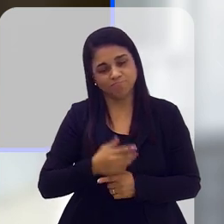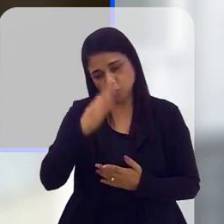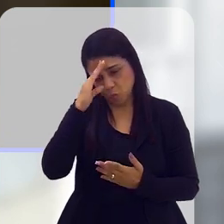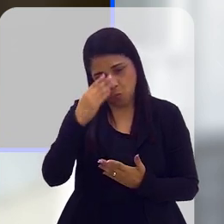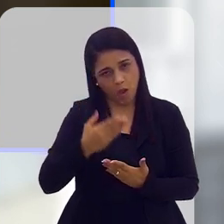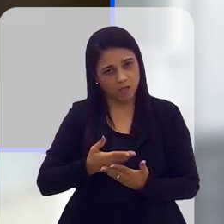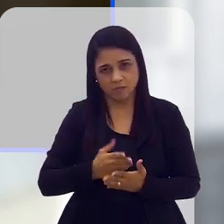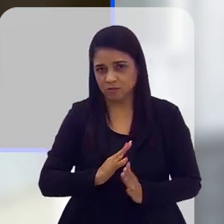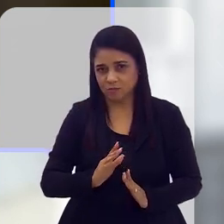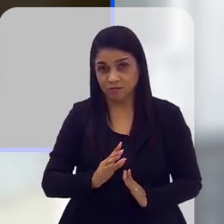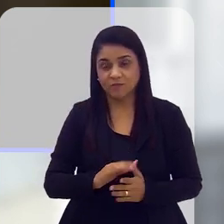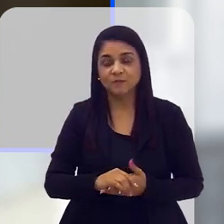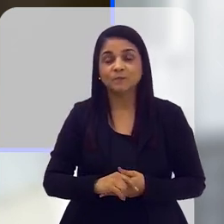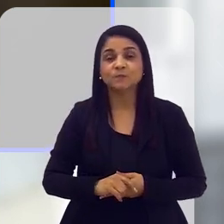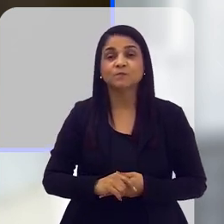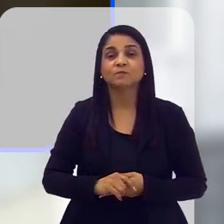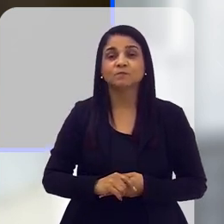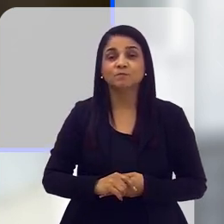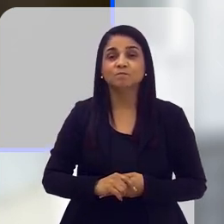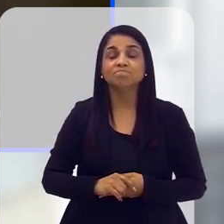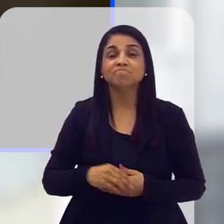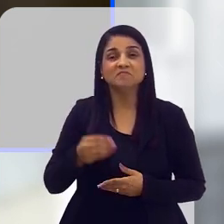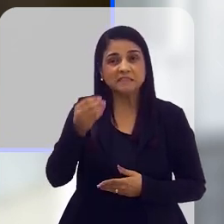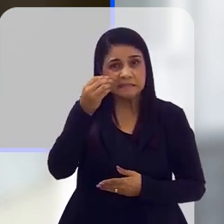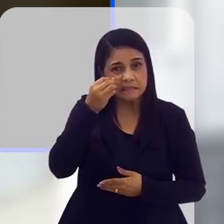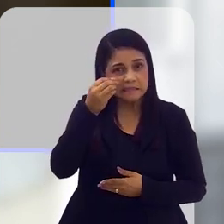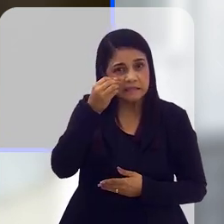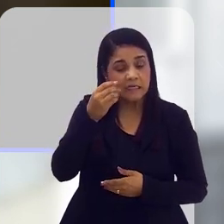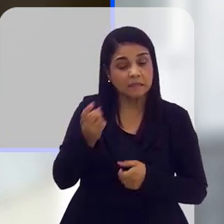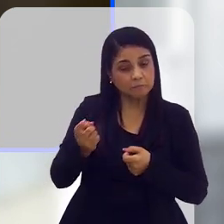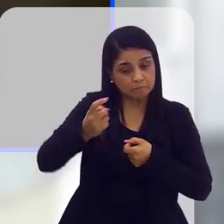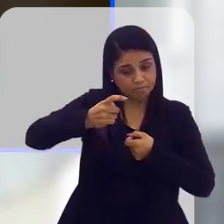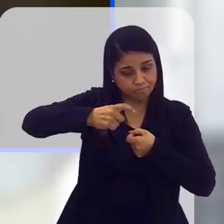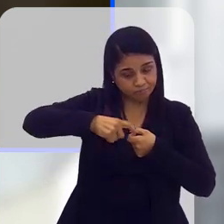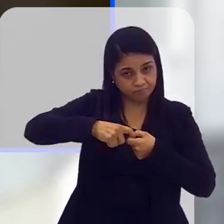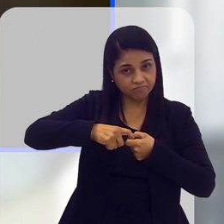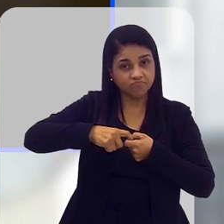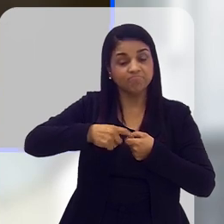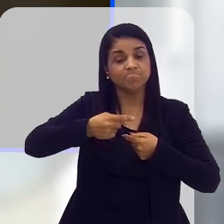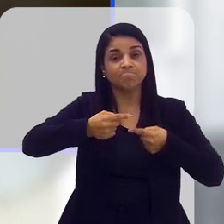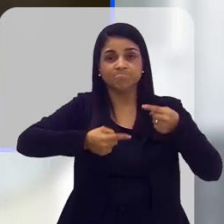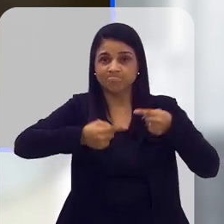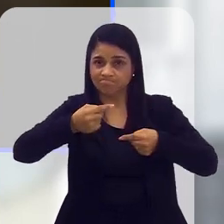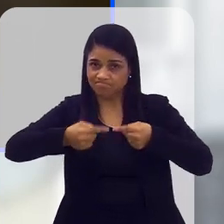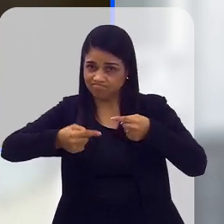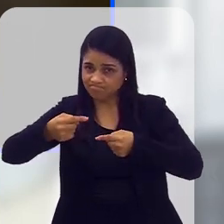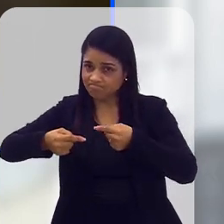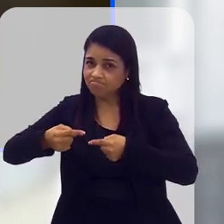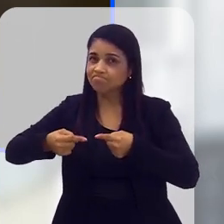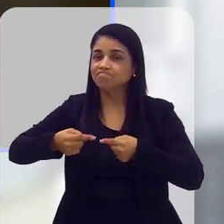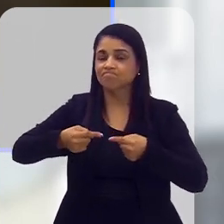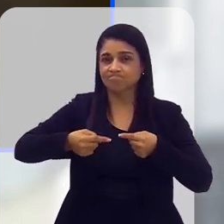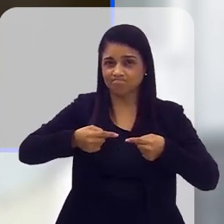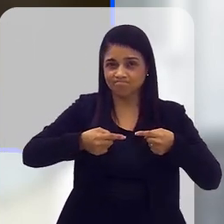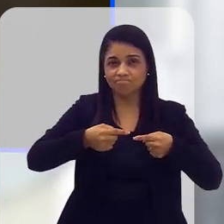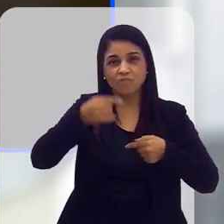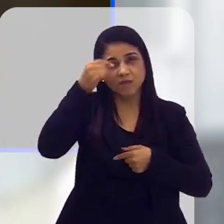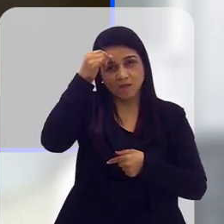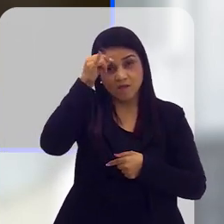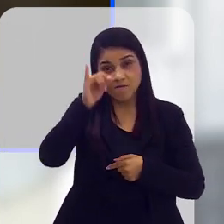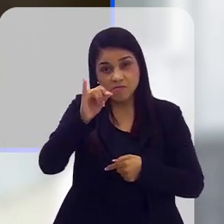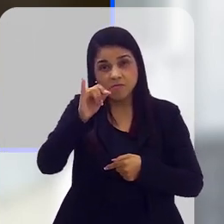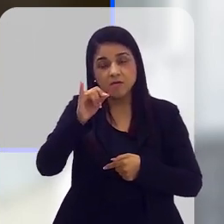a 28 provavelmente não vai fazer, e talvez as pessoas tenham que tentar realmente retomar esse lugar de discussão,